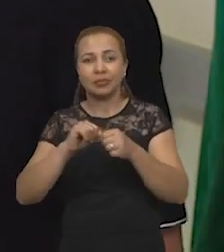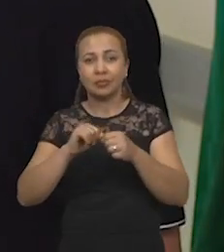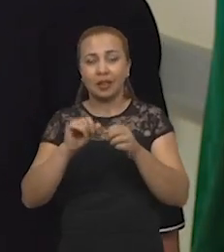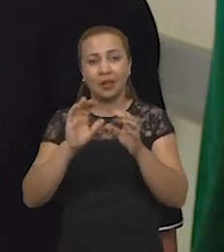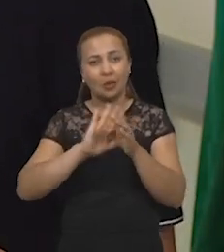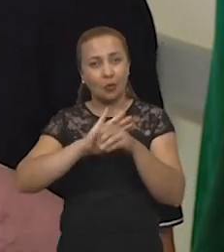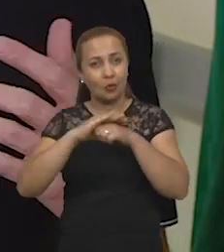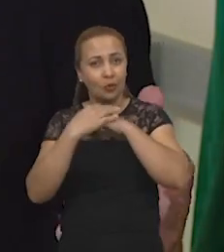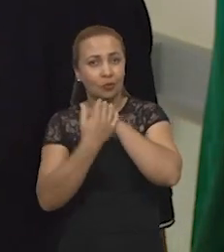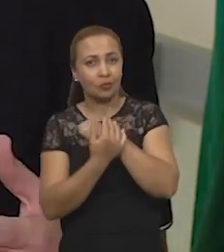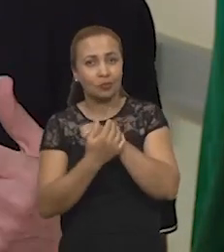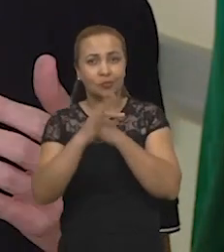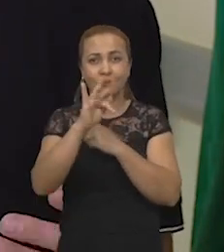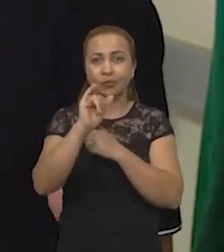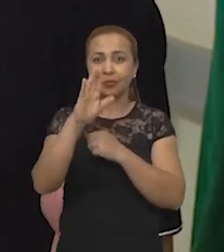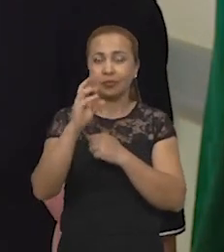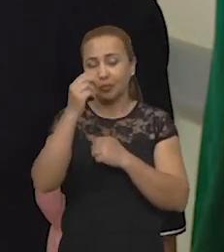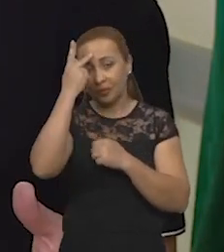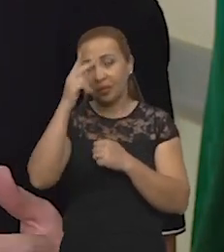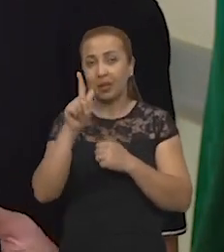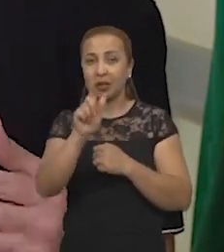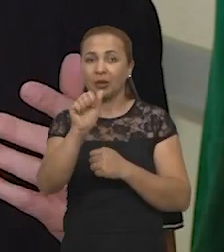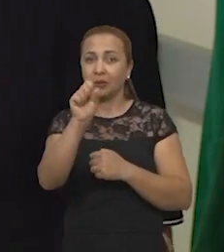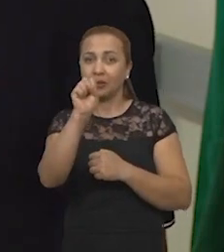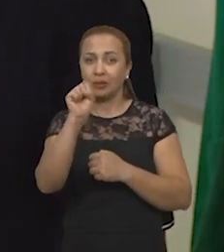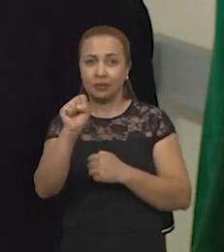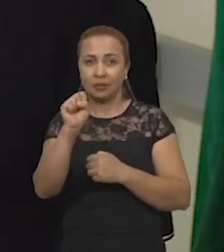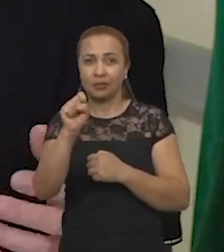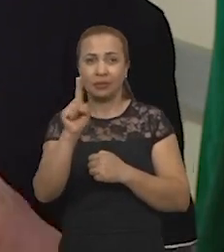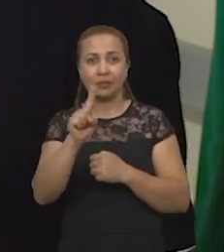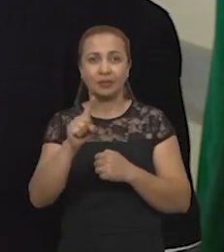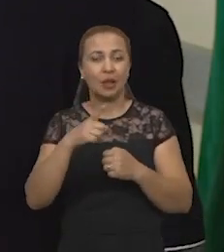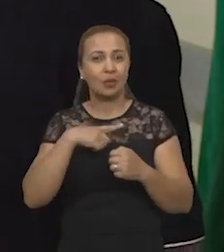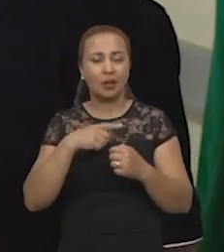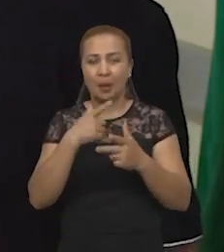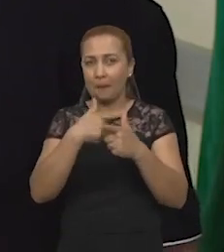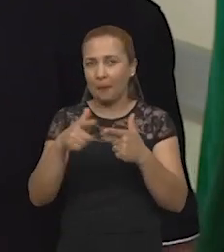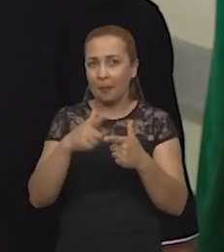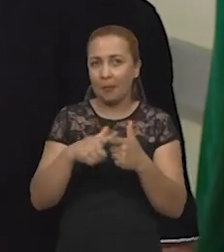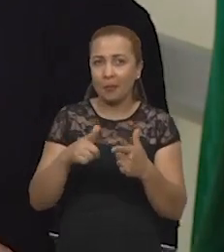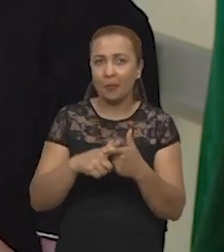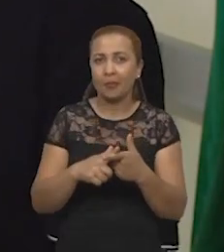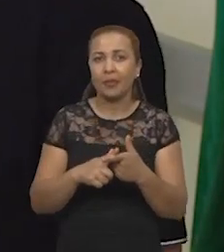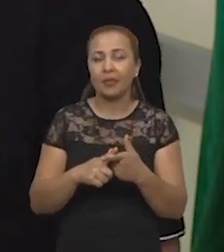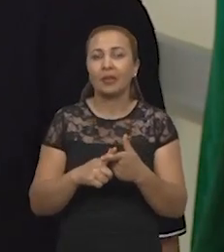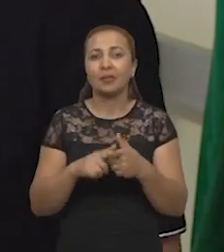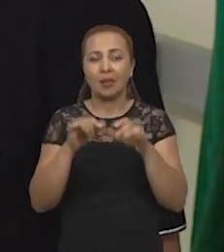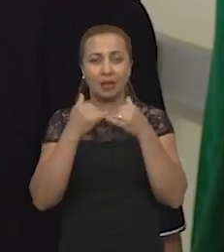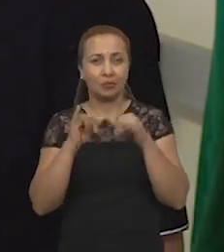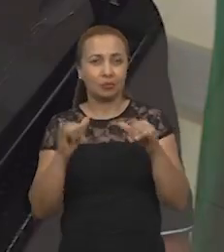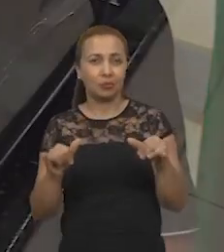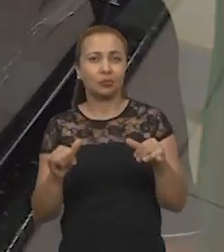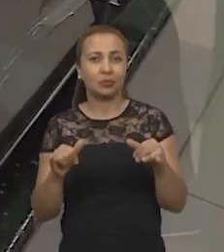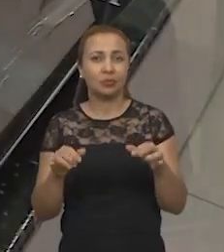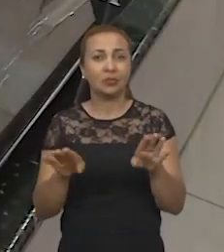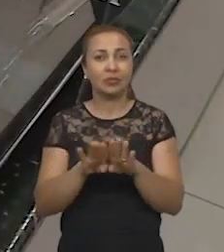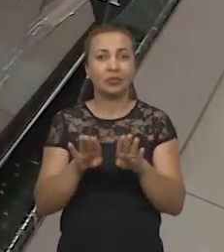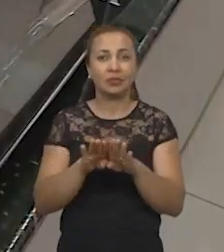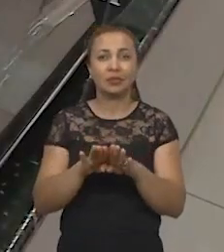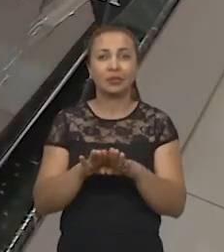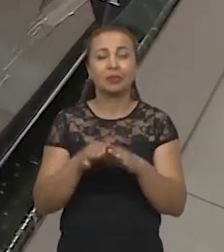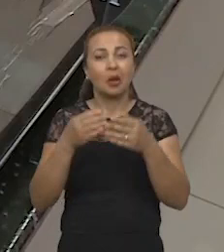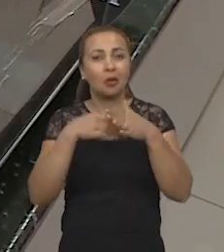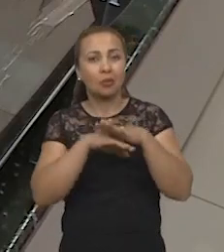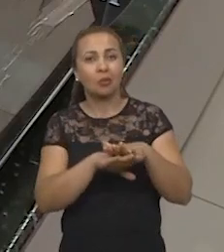para que os gases oriundos da combustão não corroeram a parte dos circuitos eletrônicos. E a gente